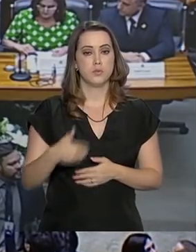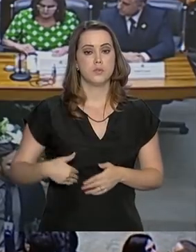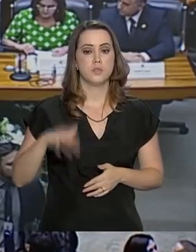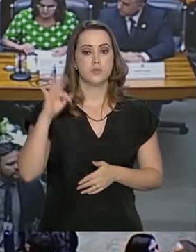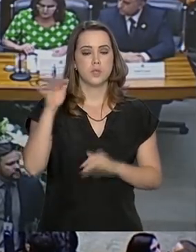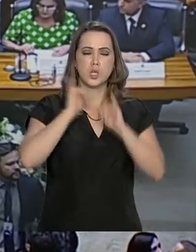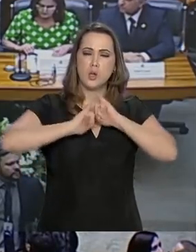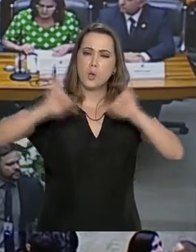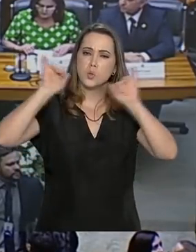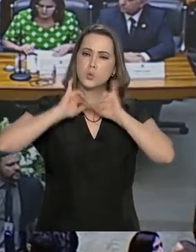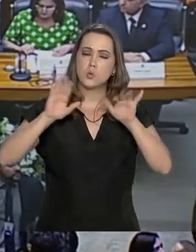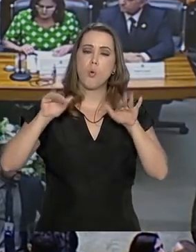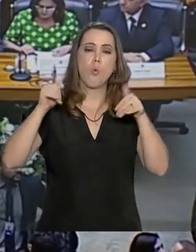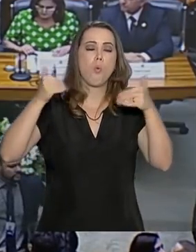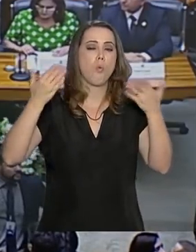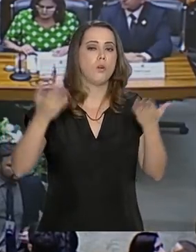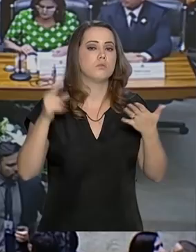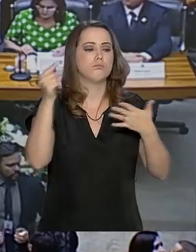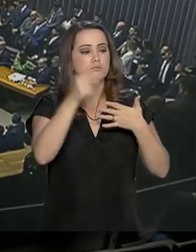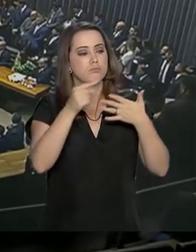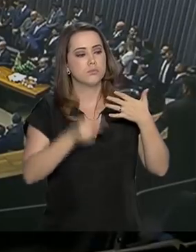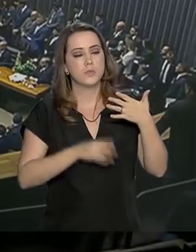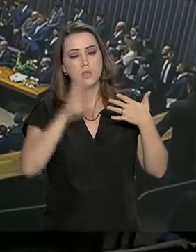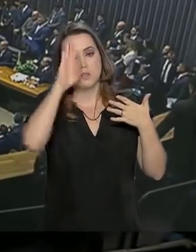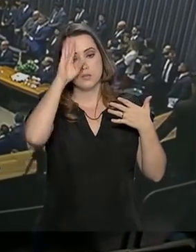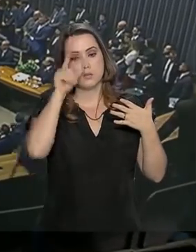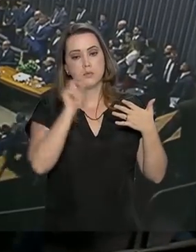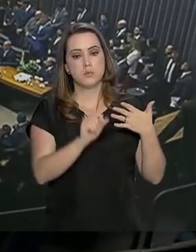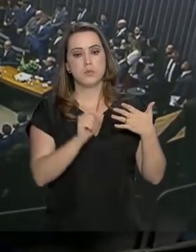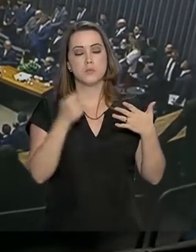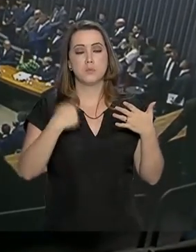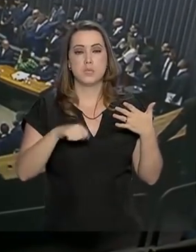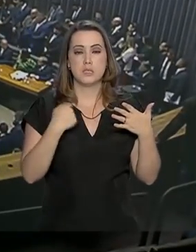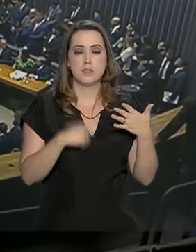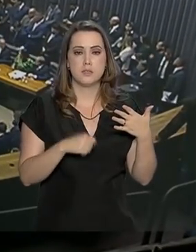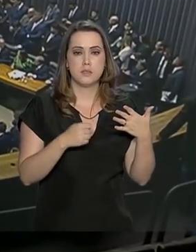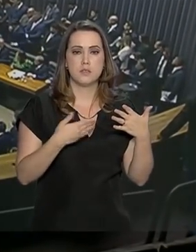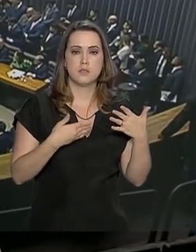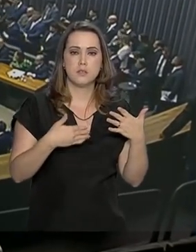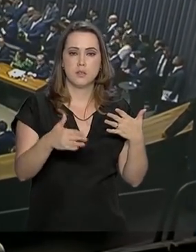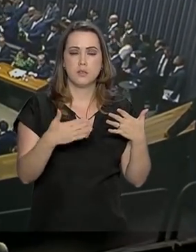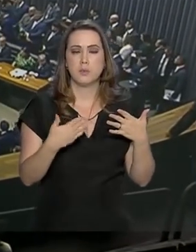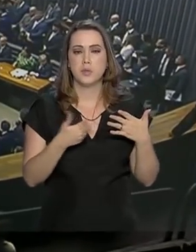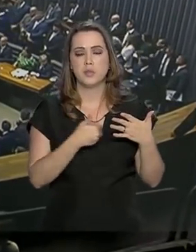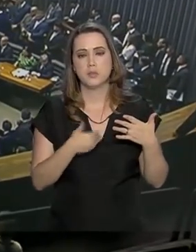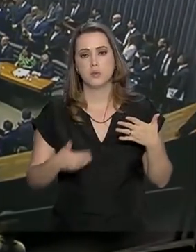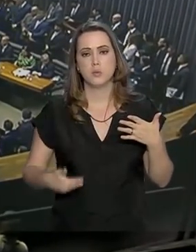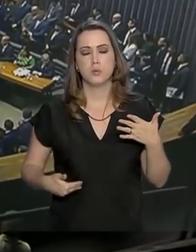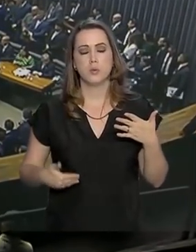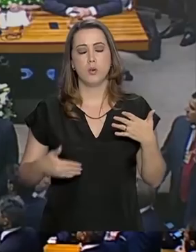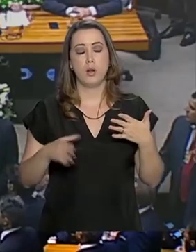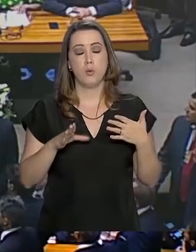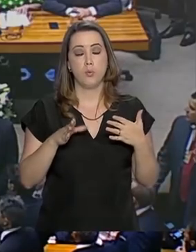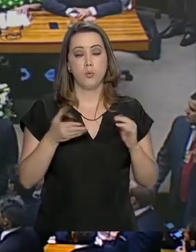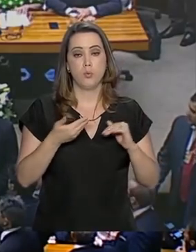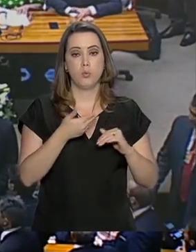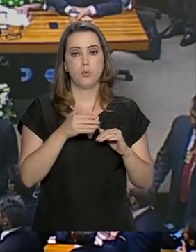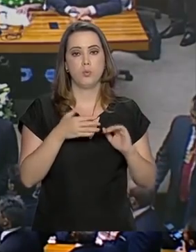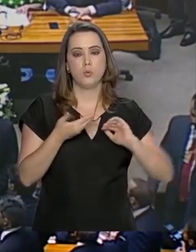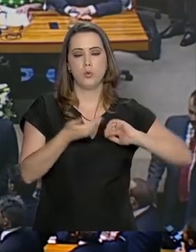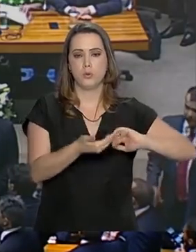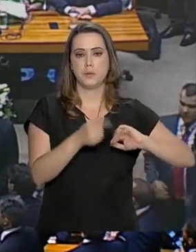federal anunciou quais serão as matérias prioritárias que devem ser encaminhadas ao Congresso Nacional. A